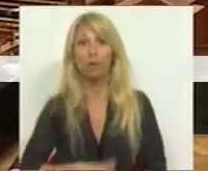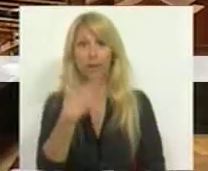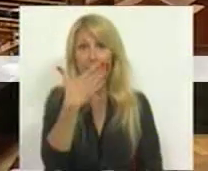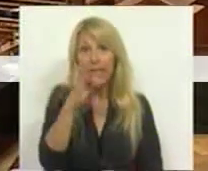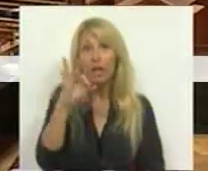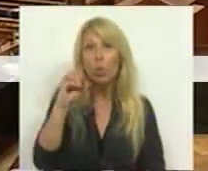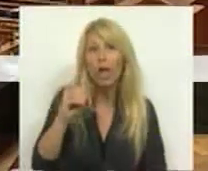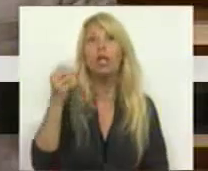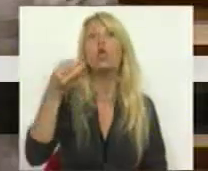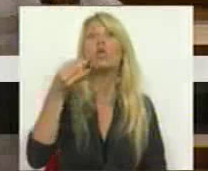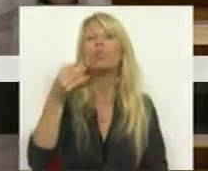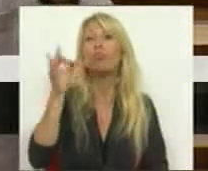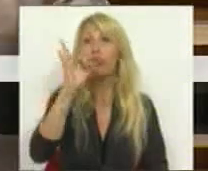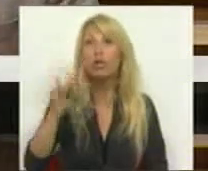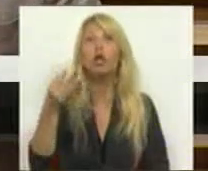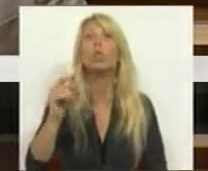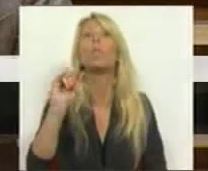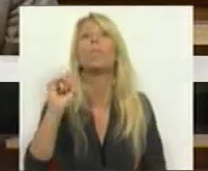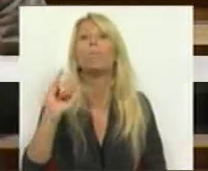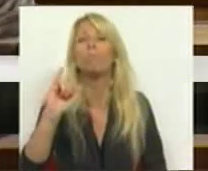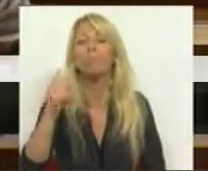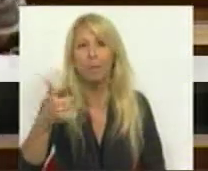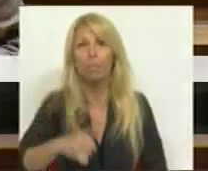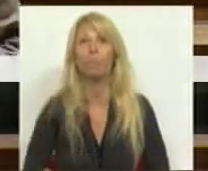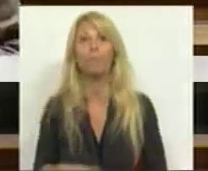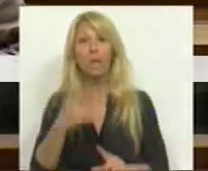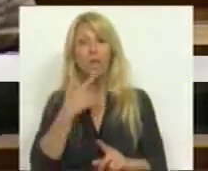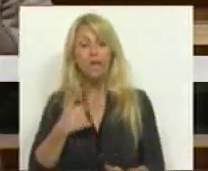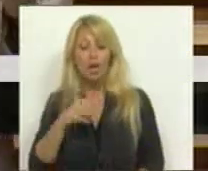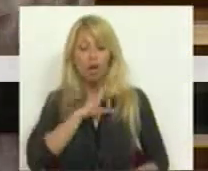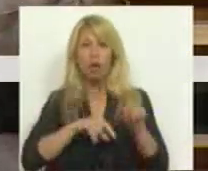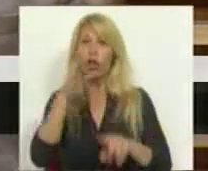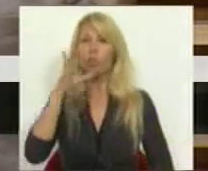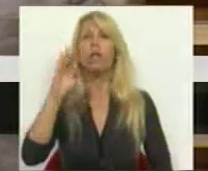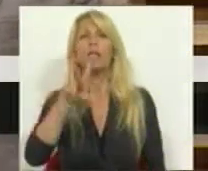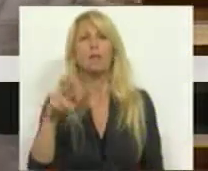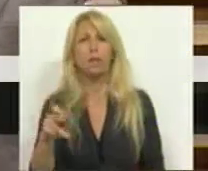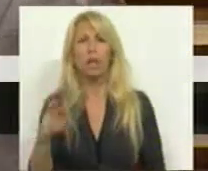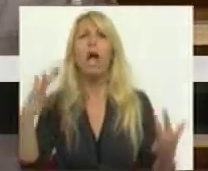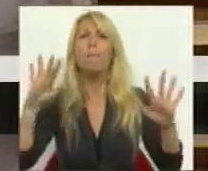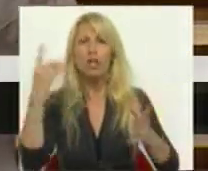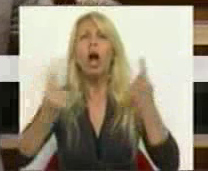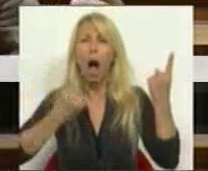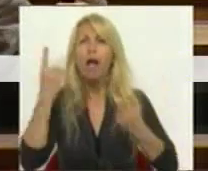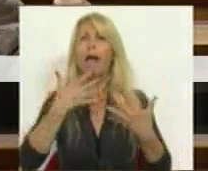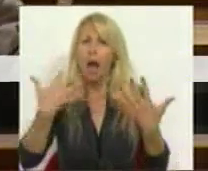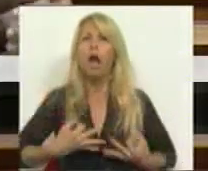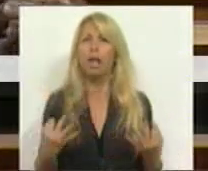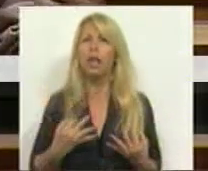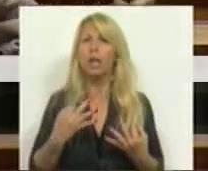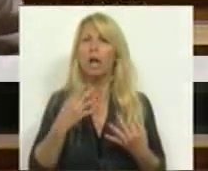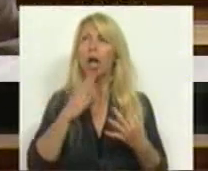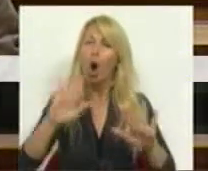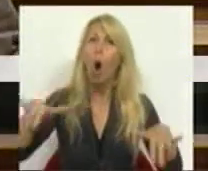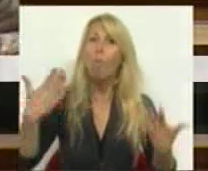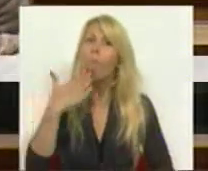% do PIB. Dizia-nos a Sra. Deputada Cecília Meireles, mas alguém acredita que se pode pedir a